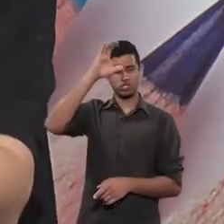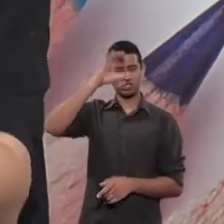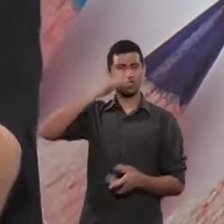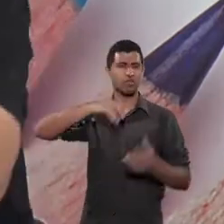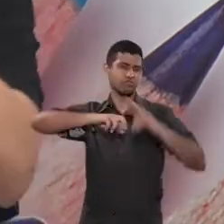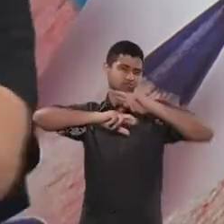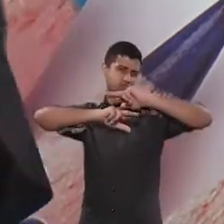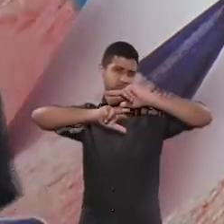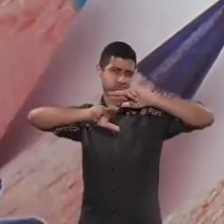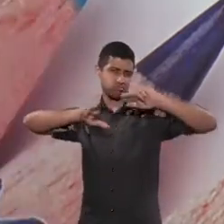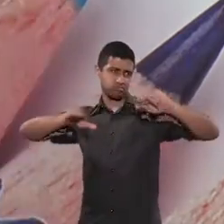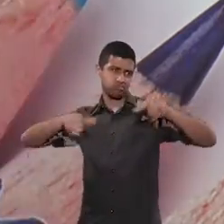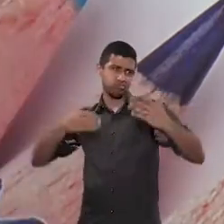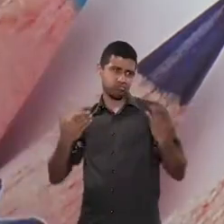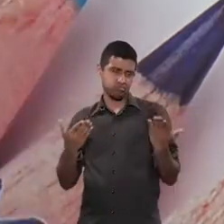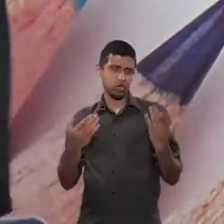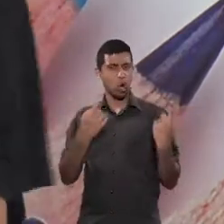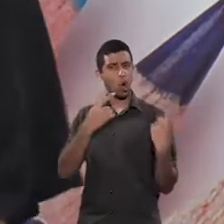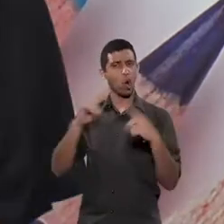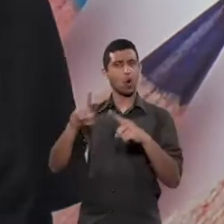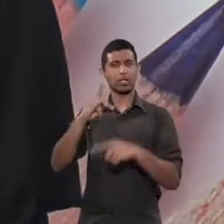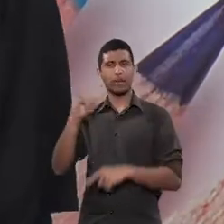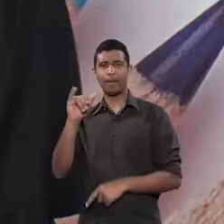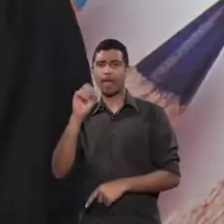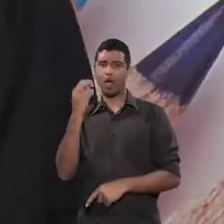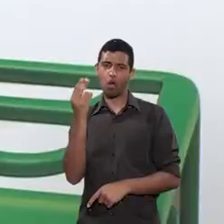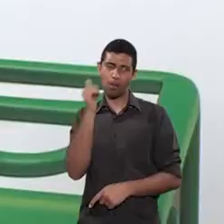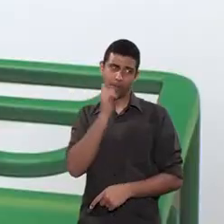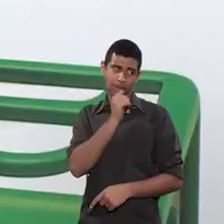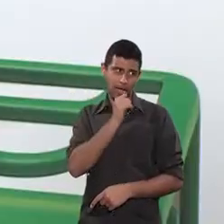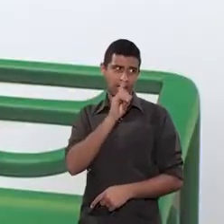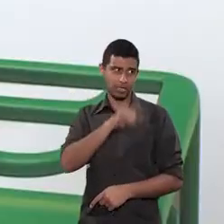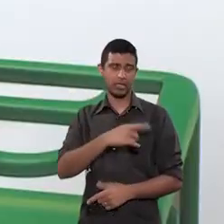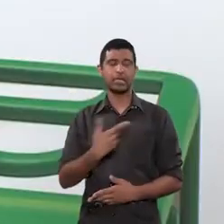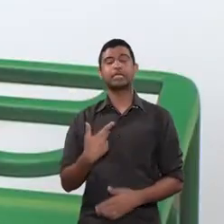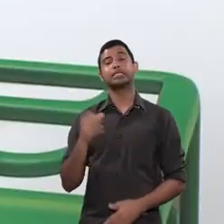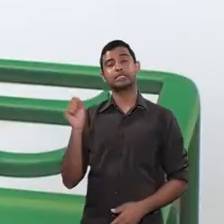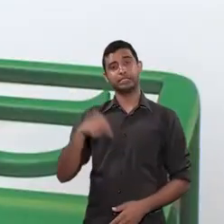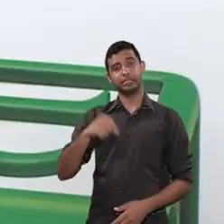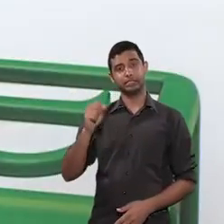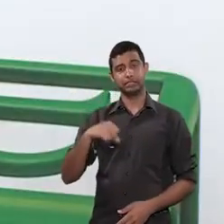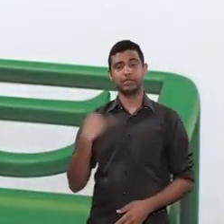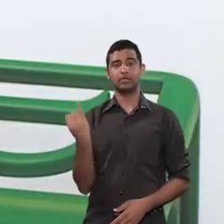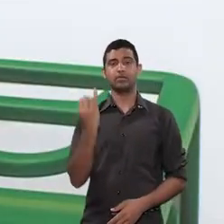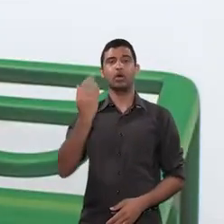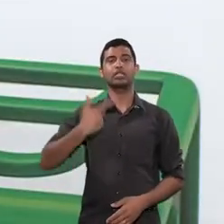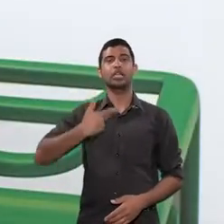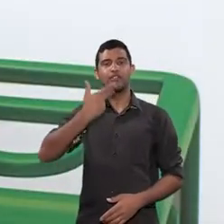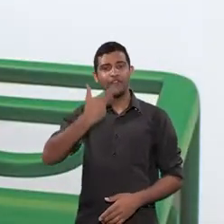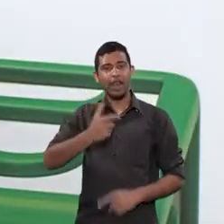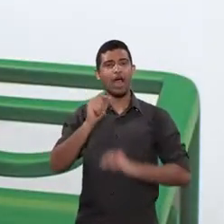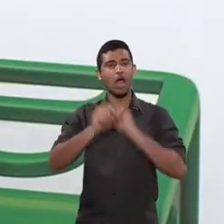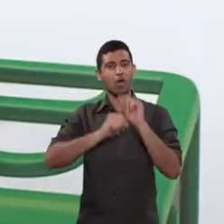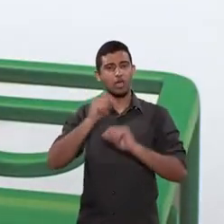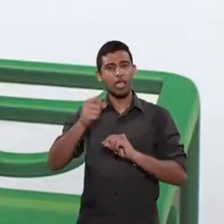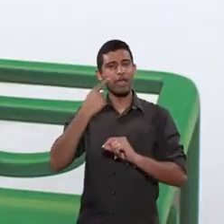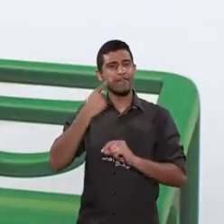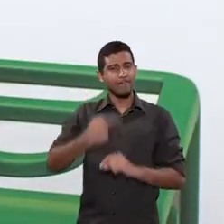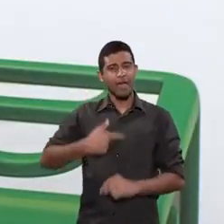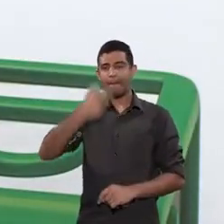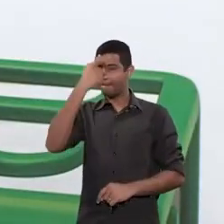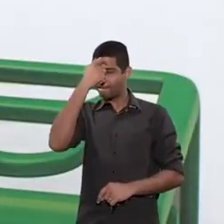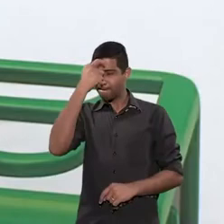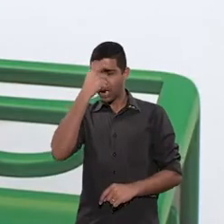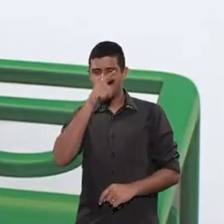tios, em relação, claro, ao pai ou à mãe. Sim. O que é importante destacar é que esse processo de desconstrução do